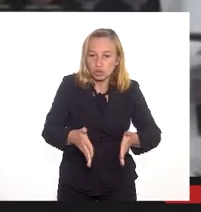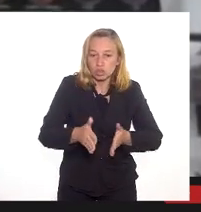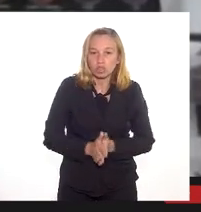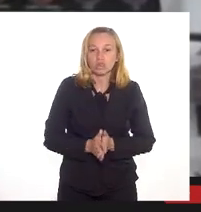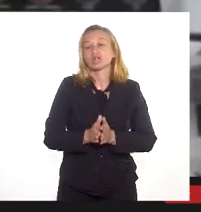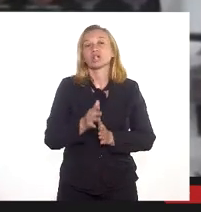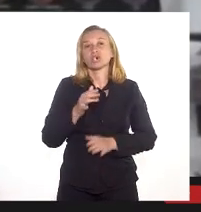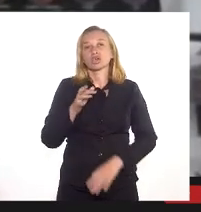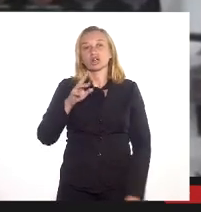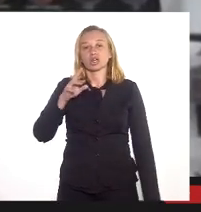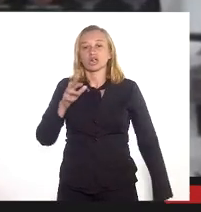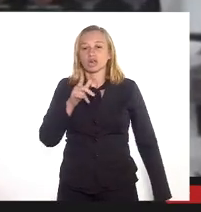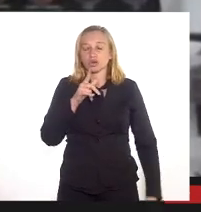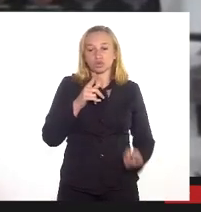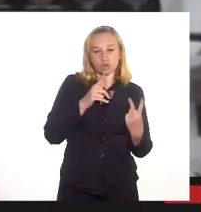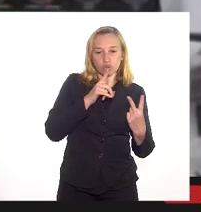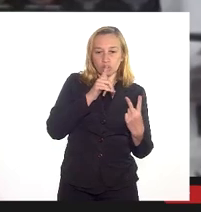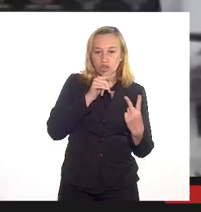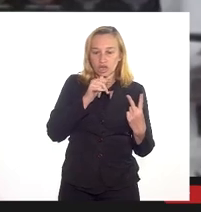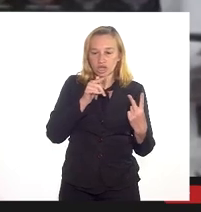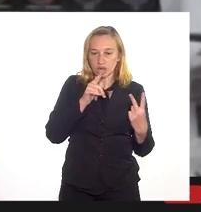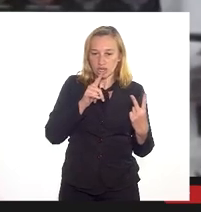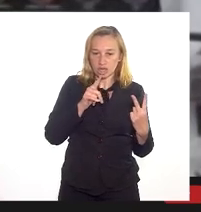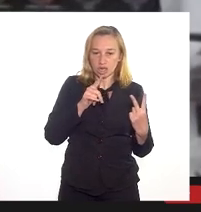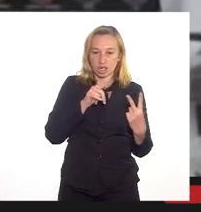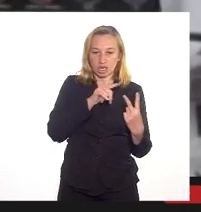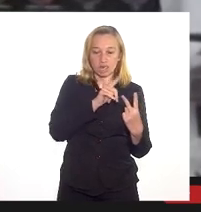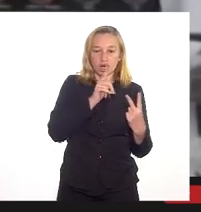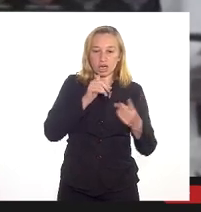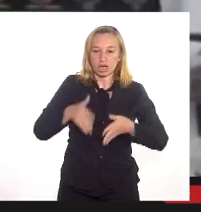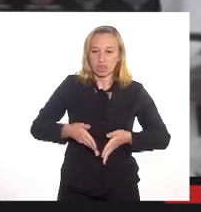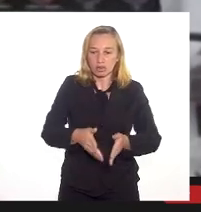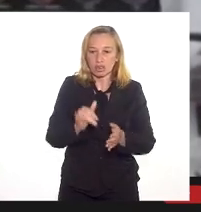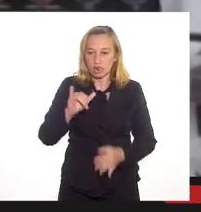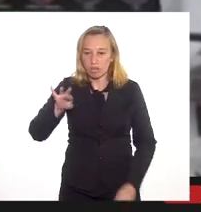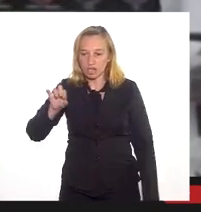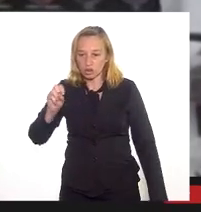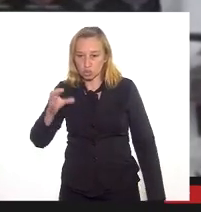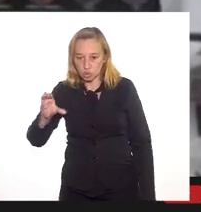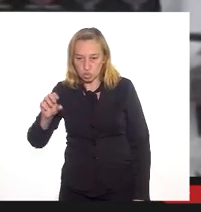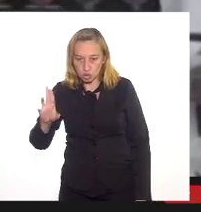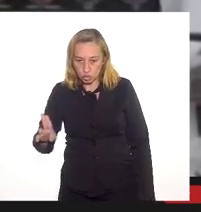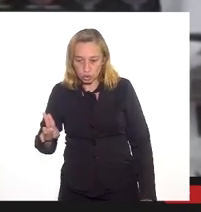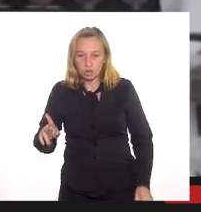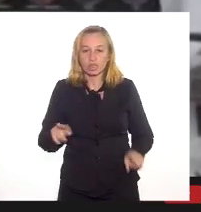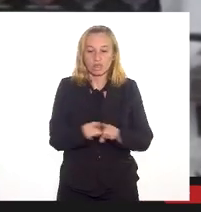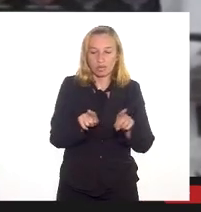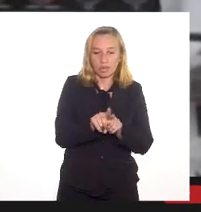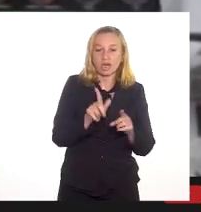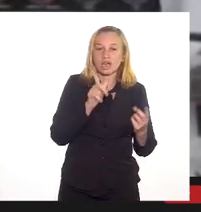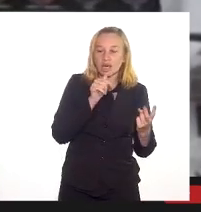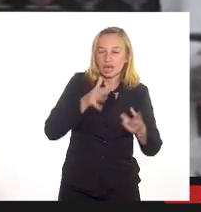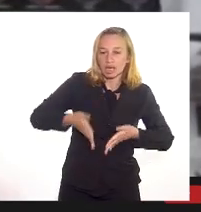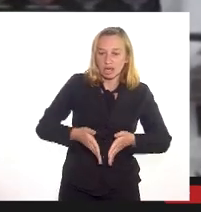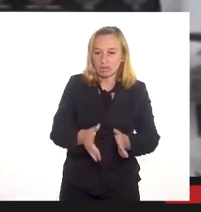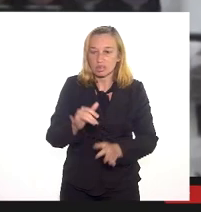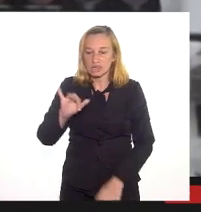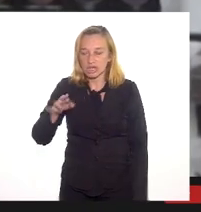Rio Sarapuí, que a gente, de dois anos para cá, gente reassentou 1